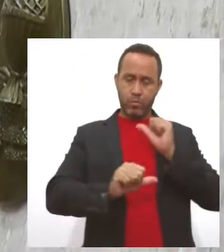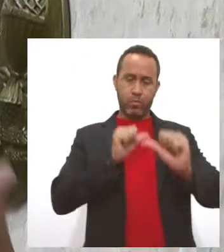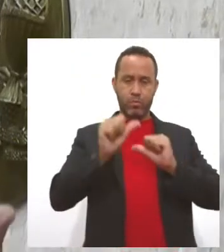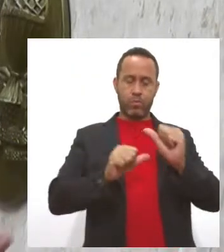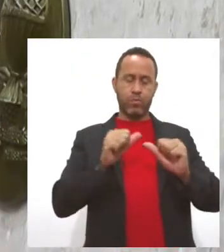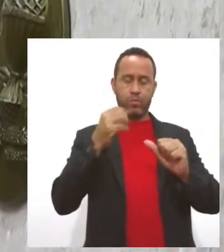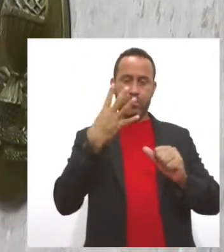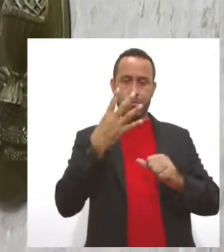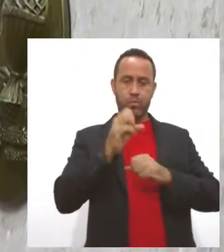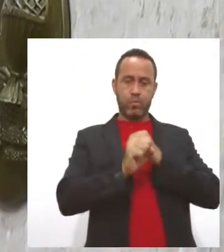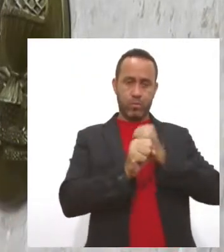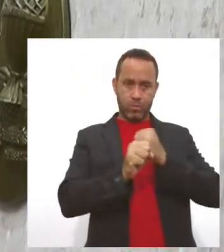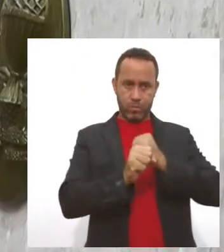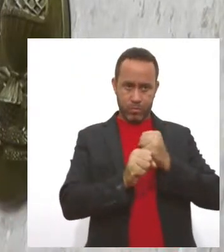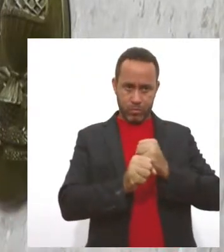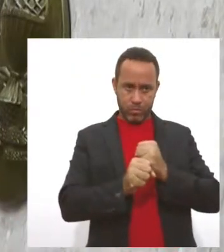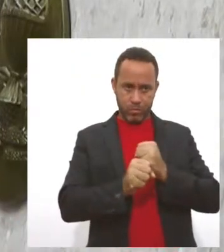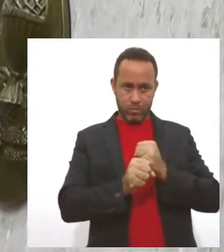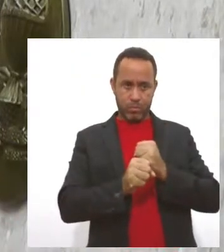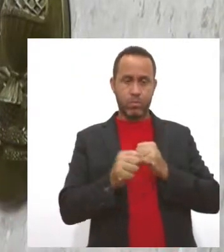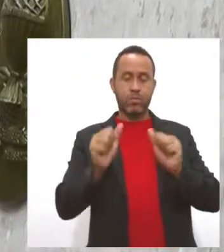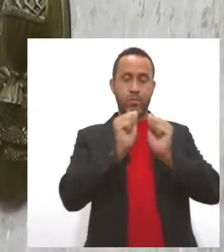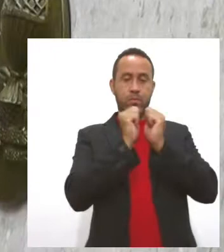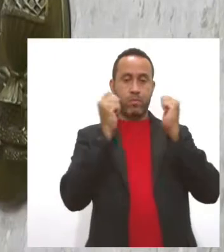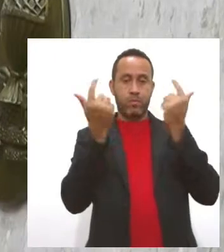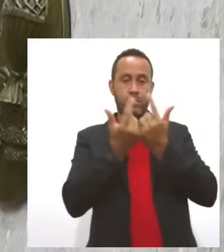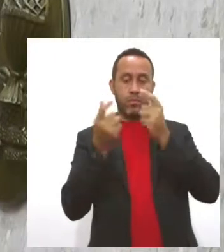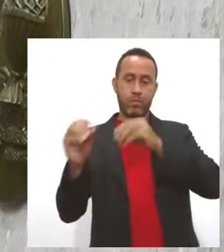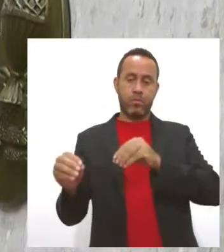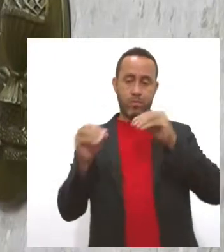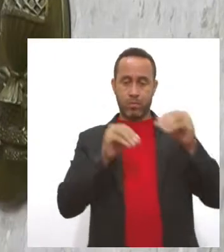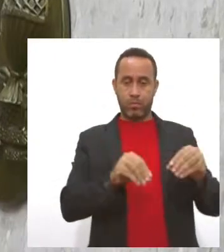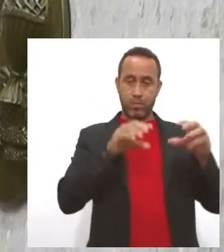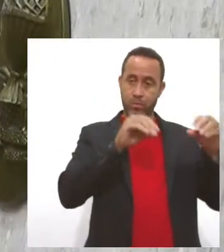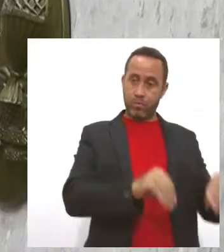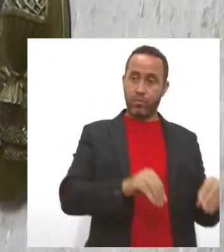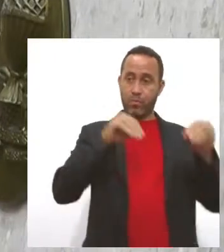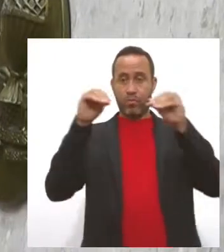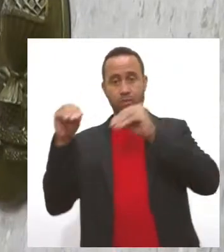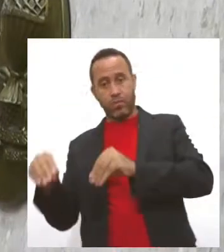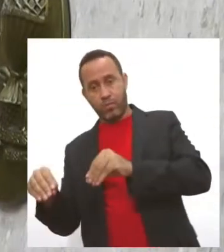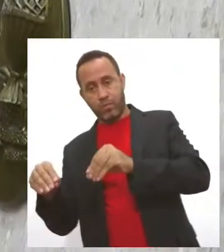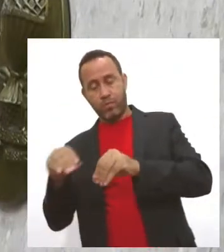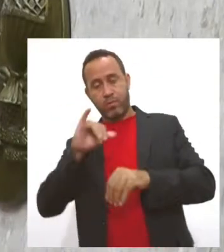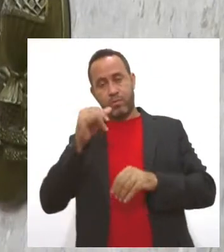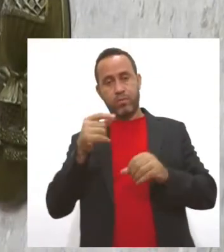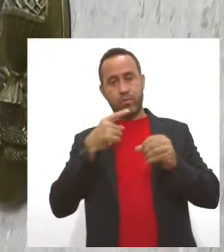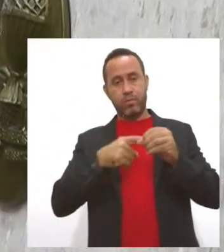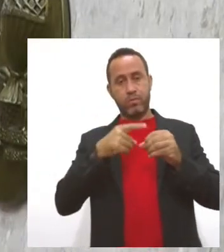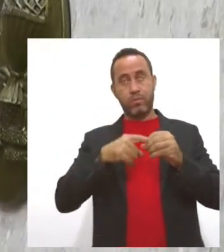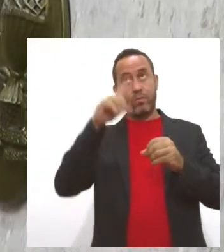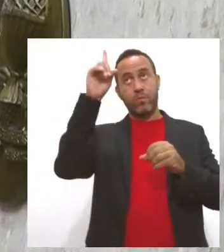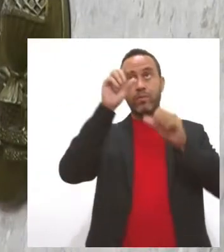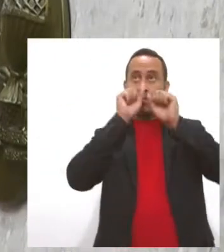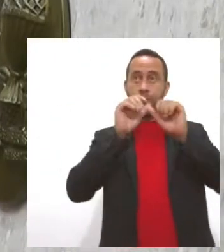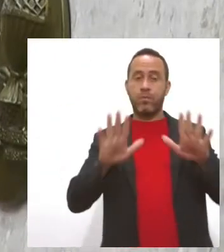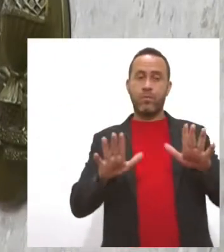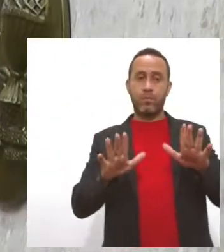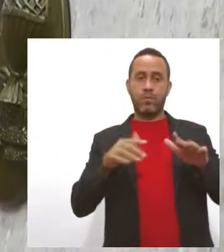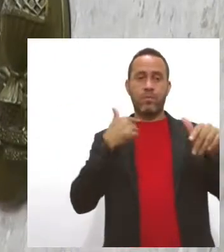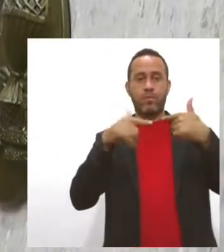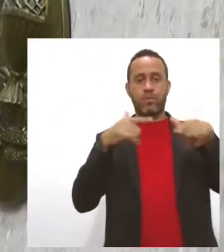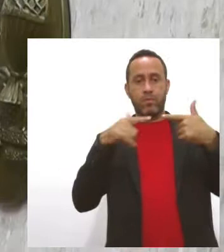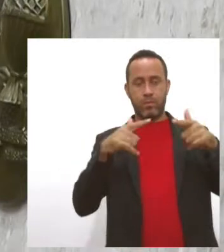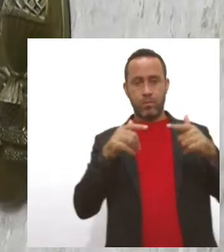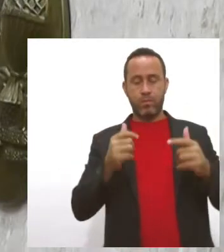anos, me manda aqui para a Assembleia e agora voltando a partir de janeiro, com a permissão de Deus, a esse trabalho de